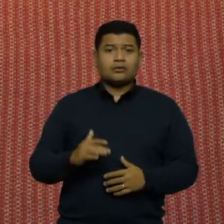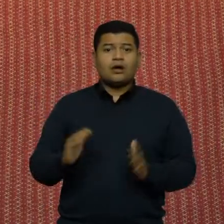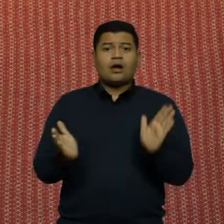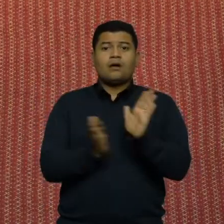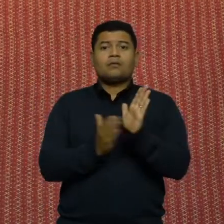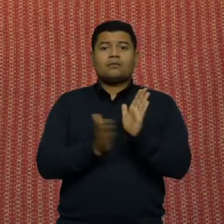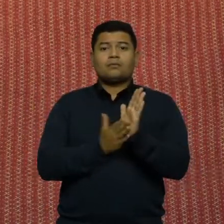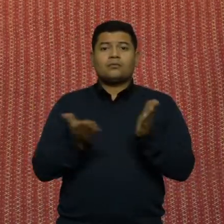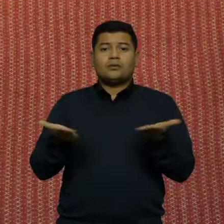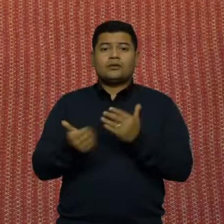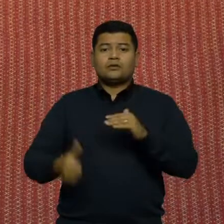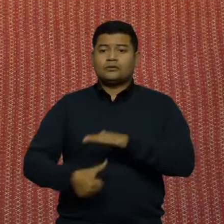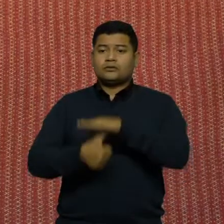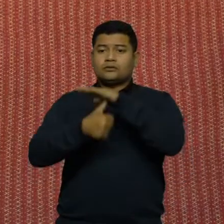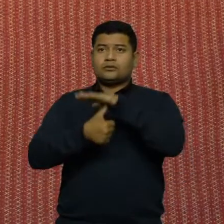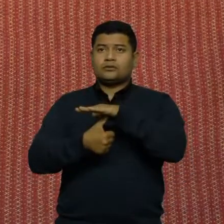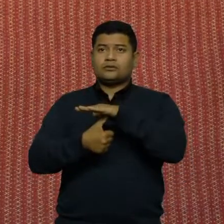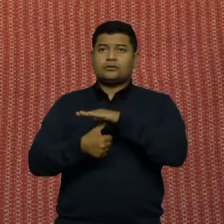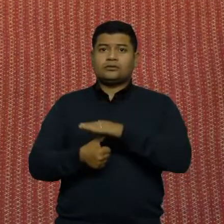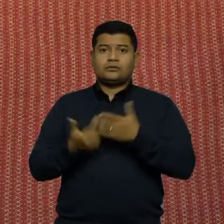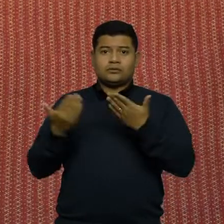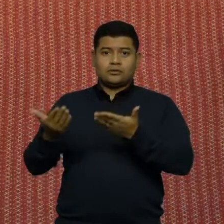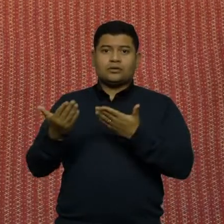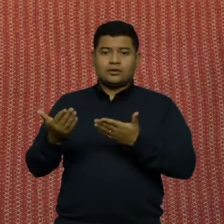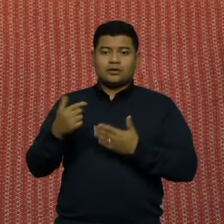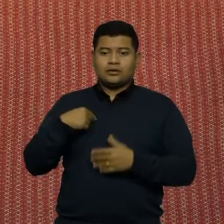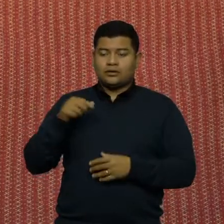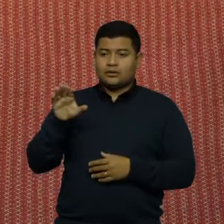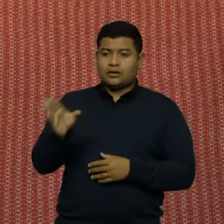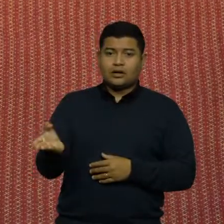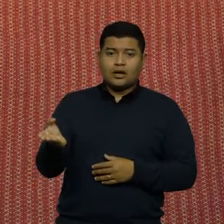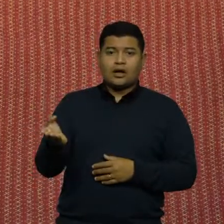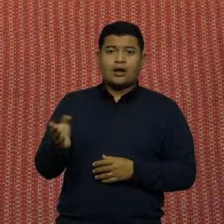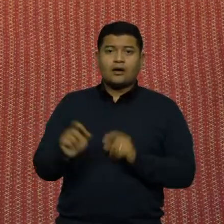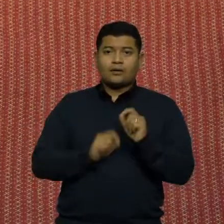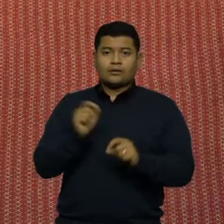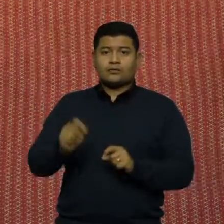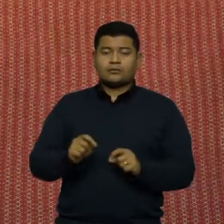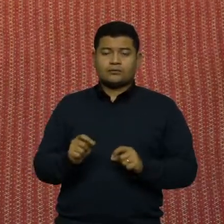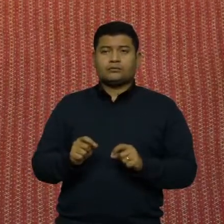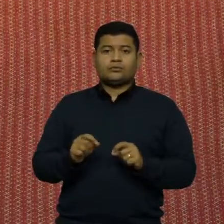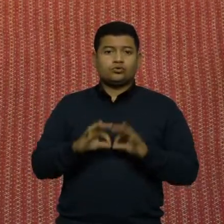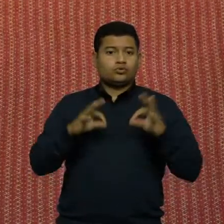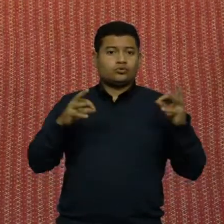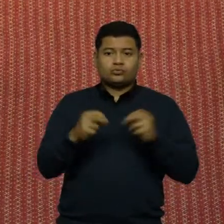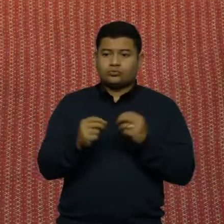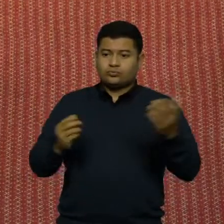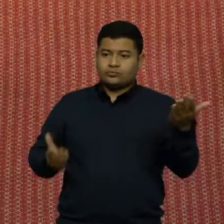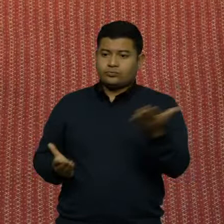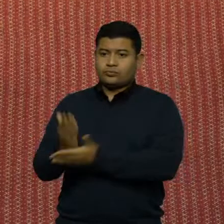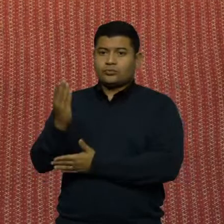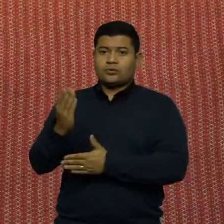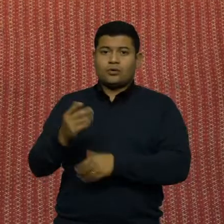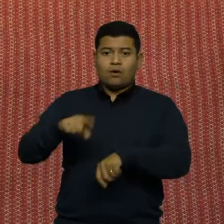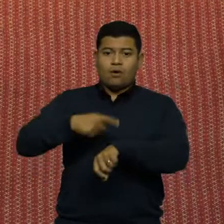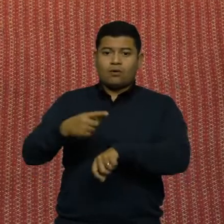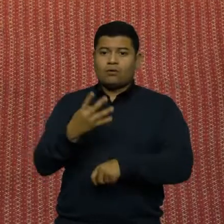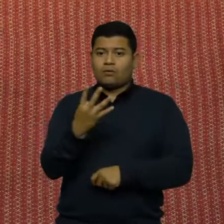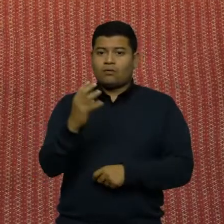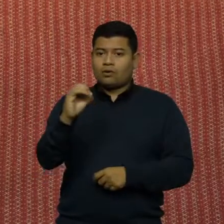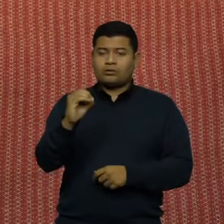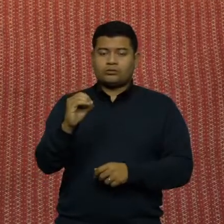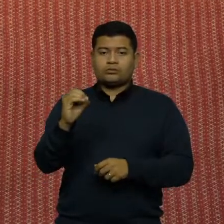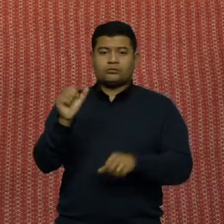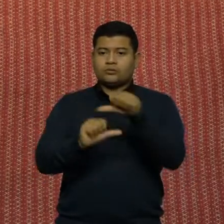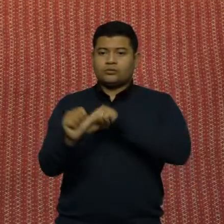reitor, quer dizer, candidato a reitor? Era pegar todo mundo que passou no concurso para 40 horas e reduzir a 30.